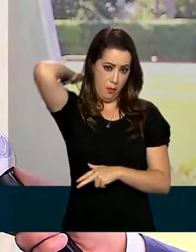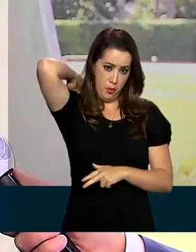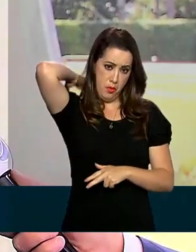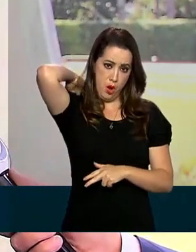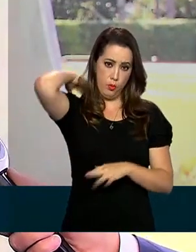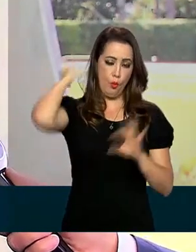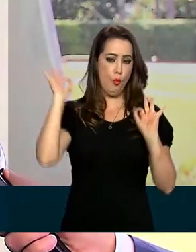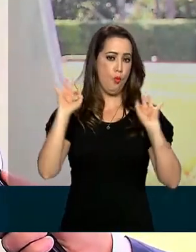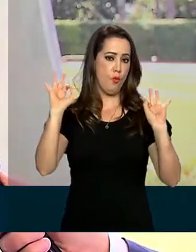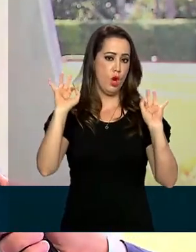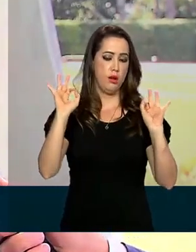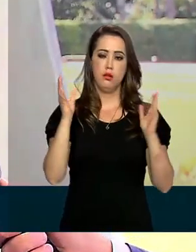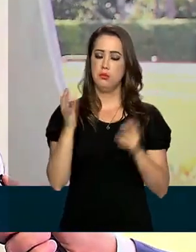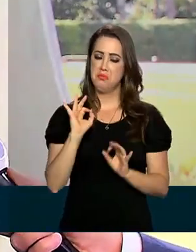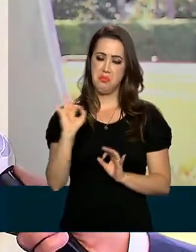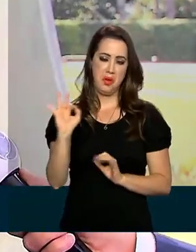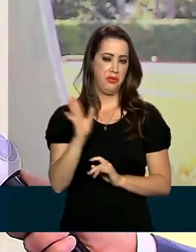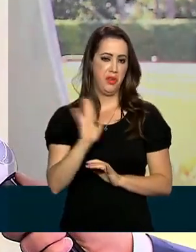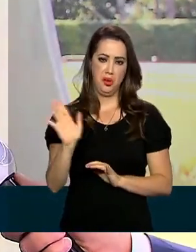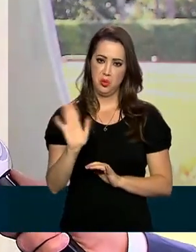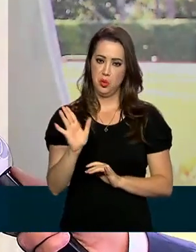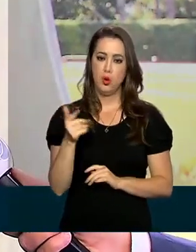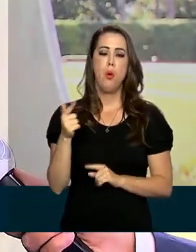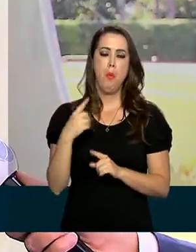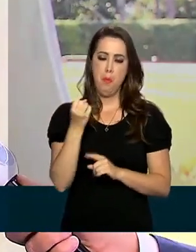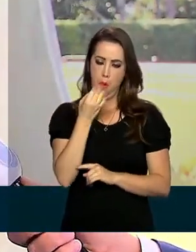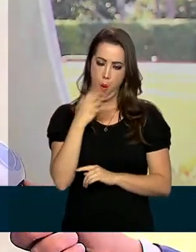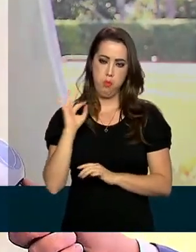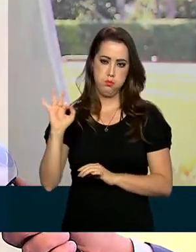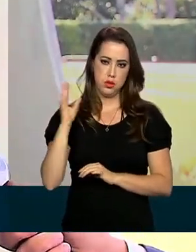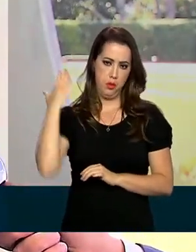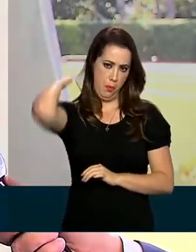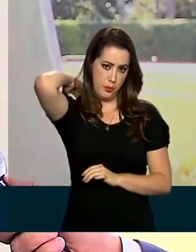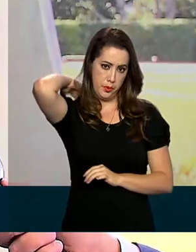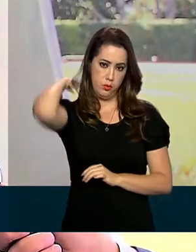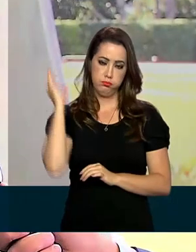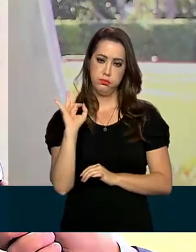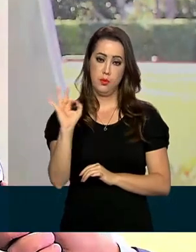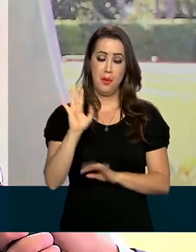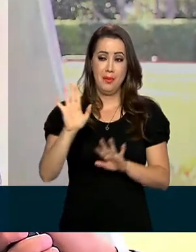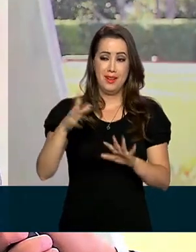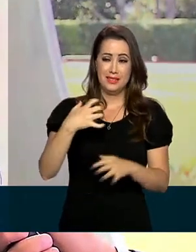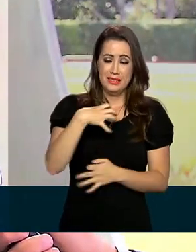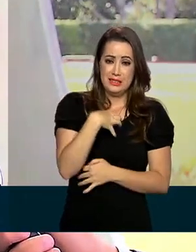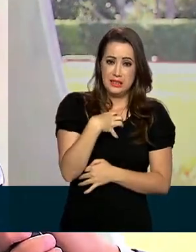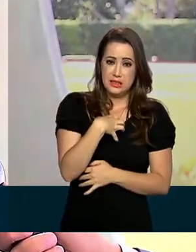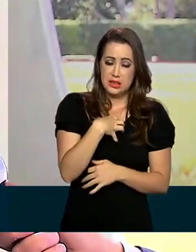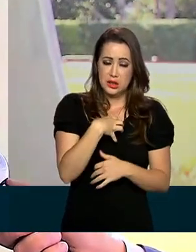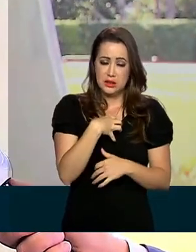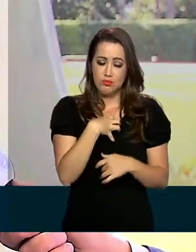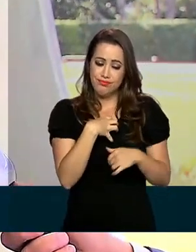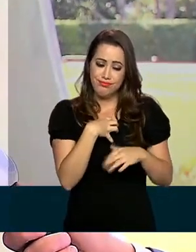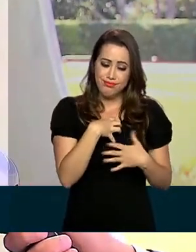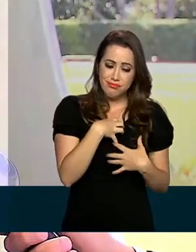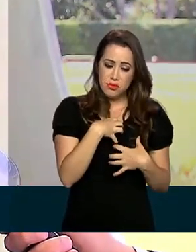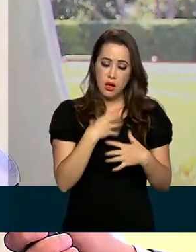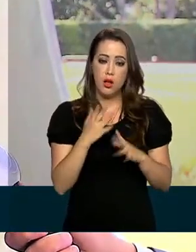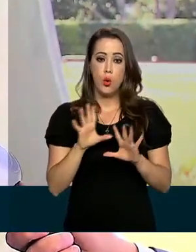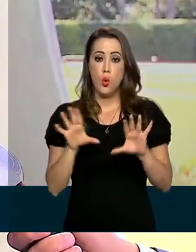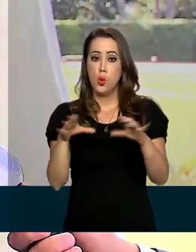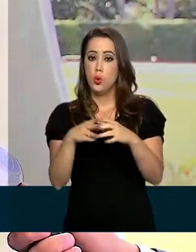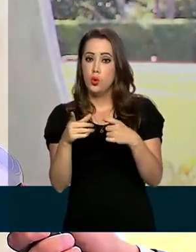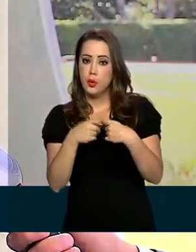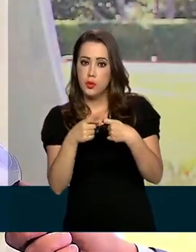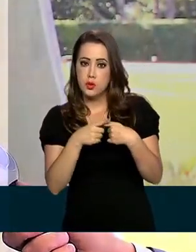tinha nada de opaco, dando sinal positivo. Mas, dados os sintomas, a equipe médica resolveu